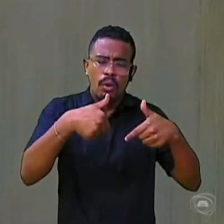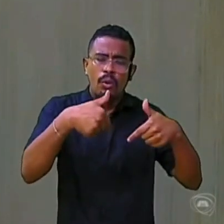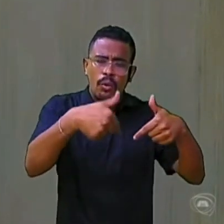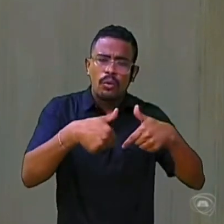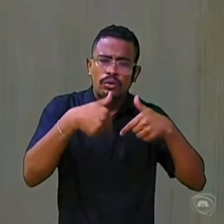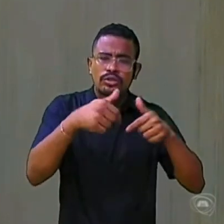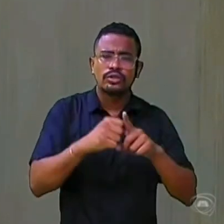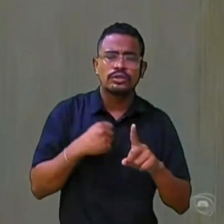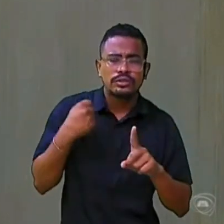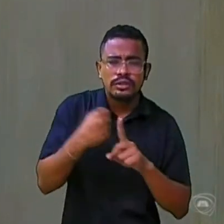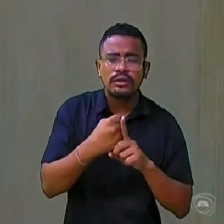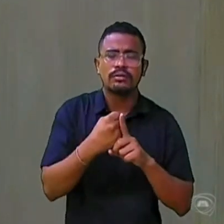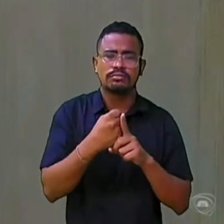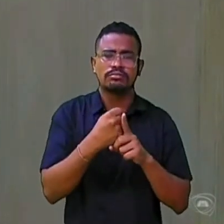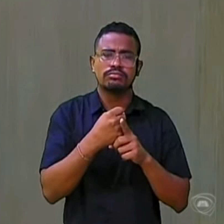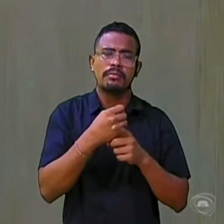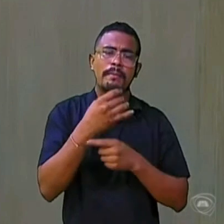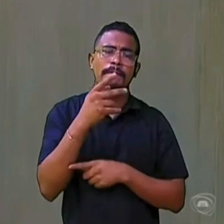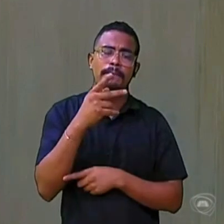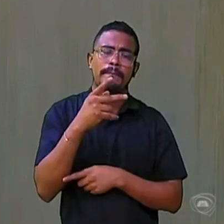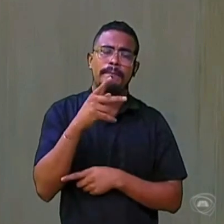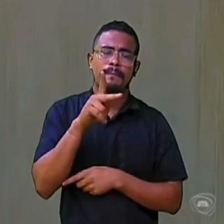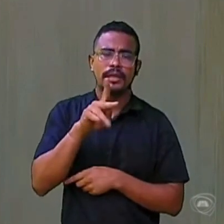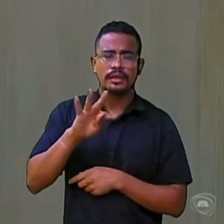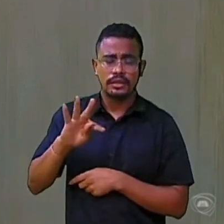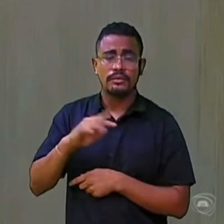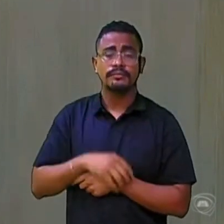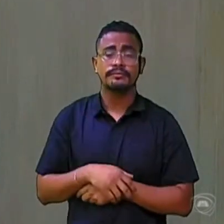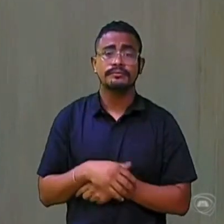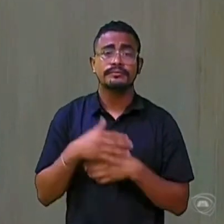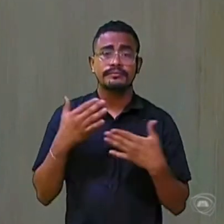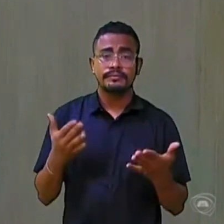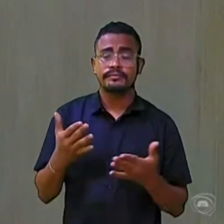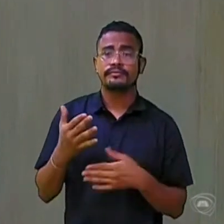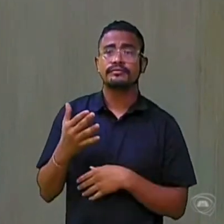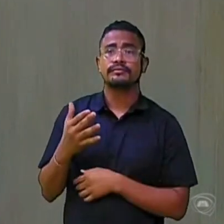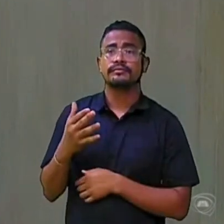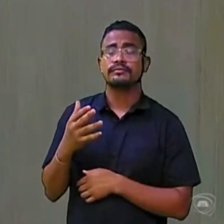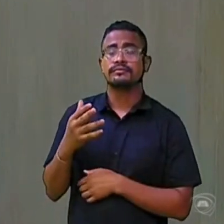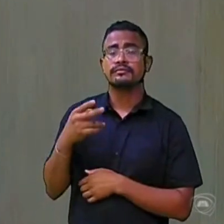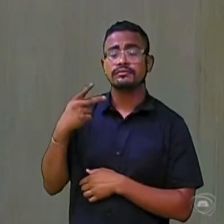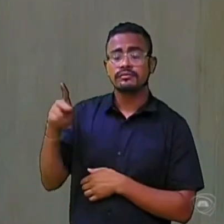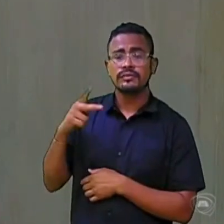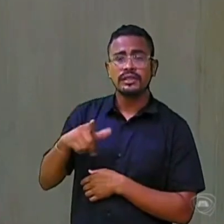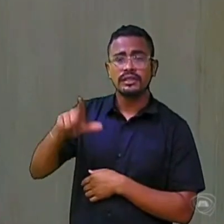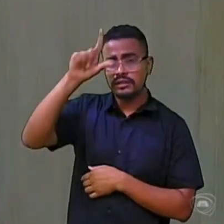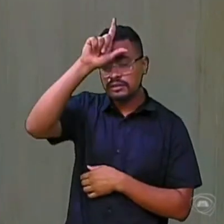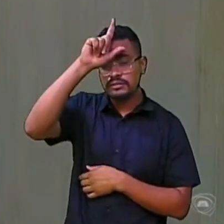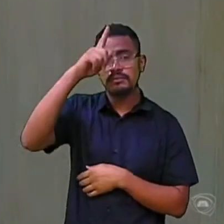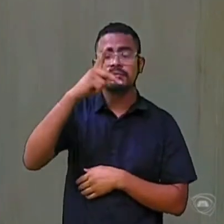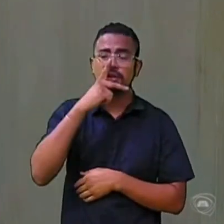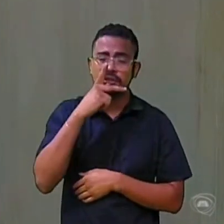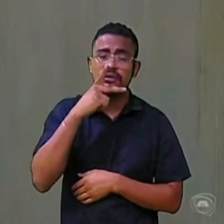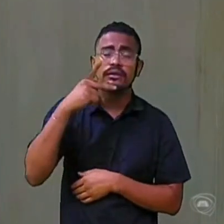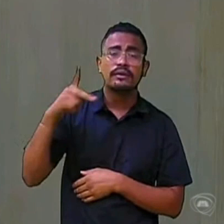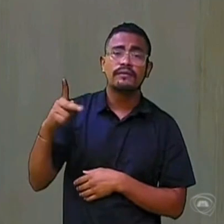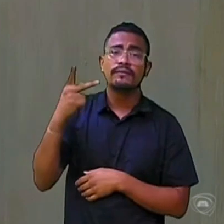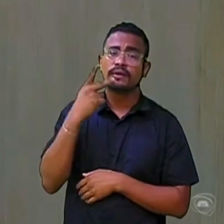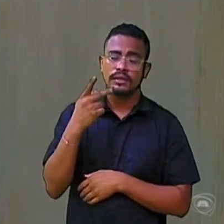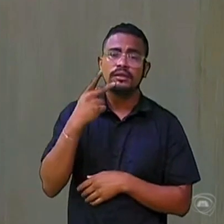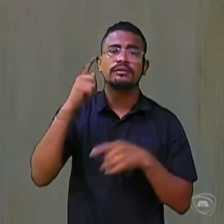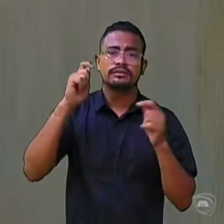Então, Fortaleza, deputado de Assis, líder do partido, Fortaleza tem todas as condições de